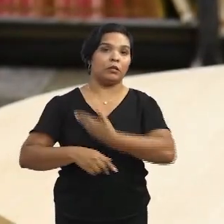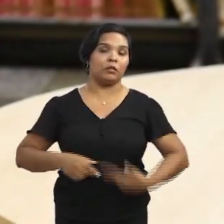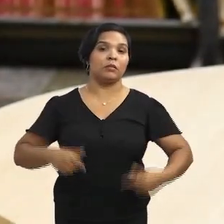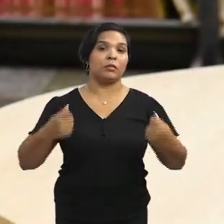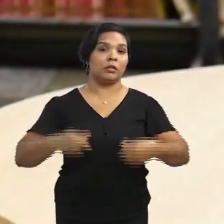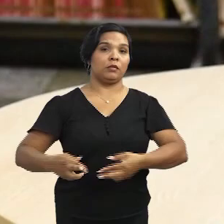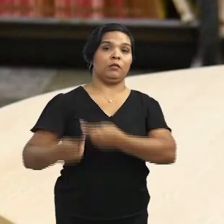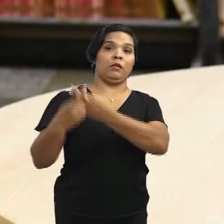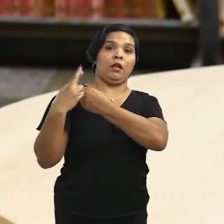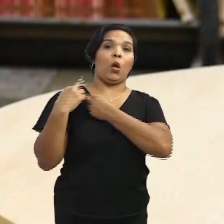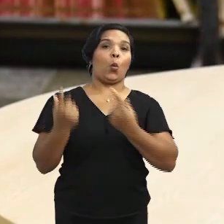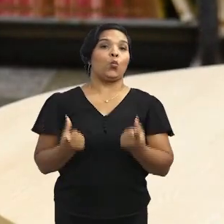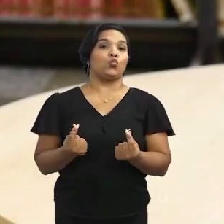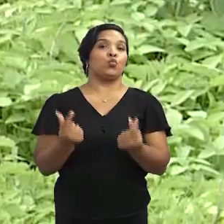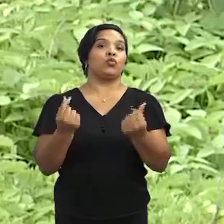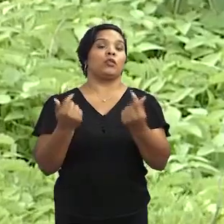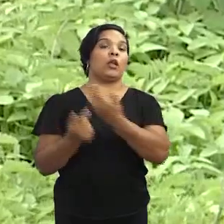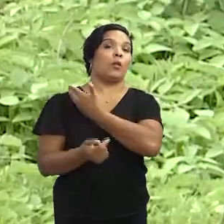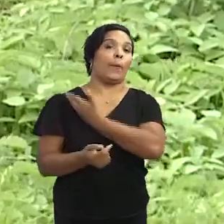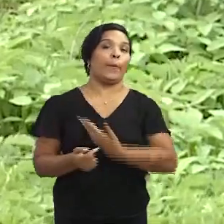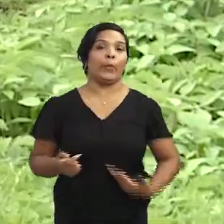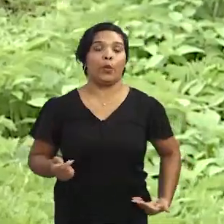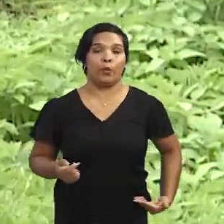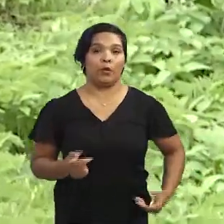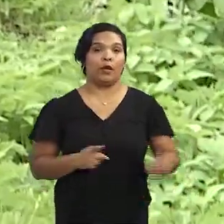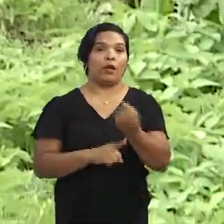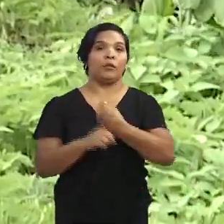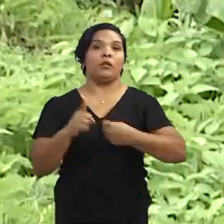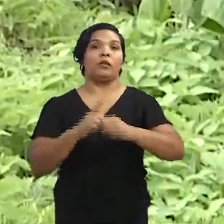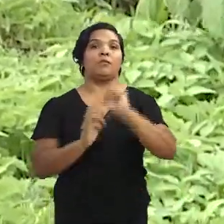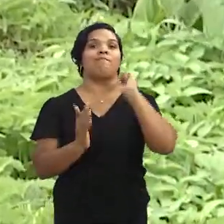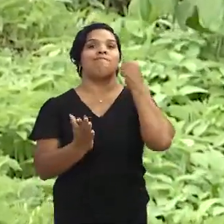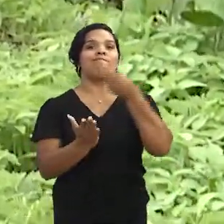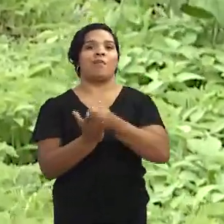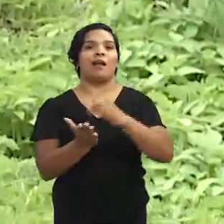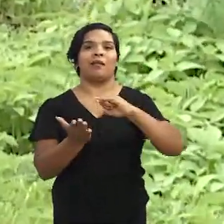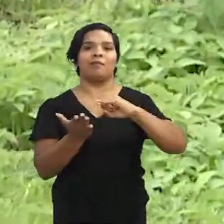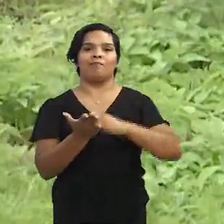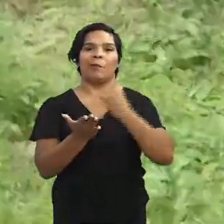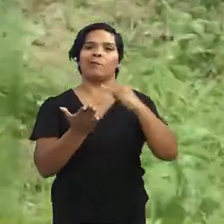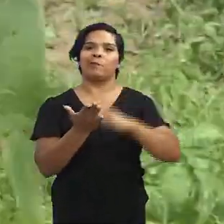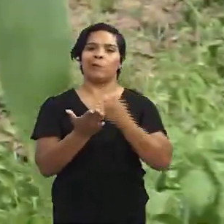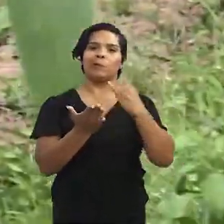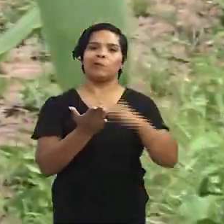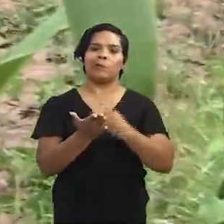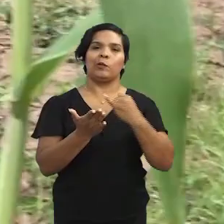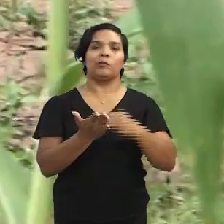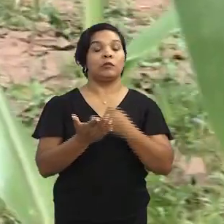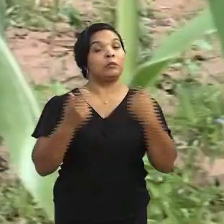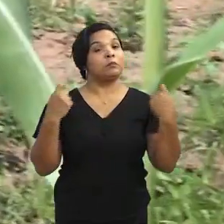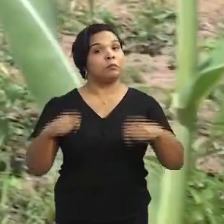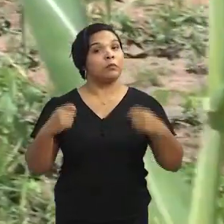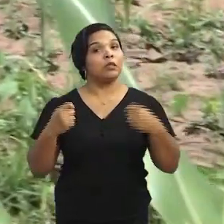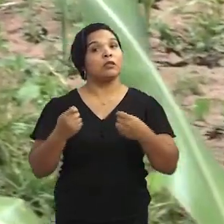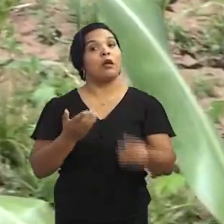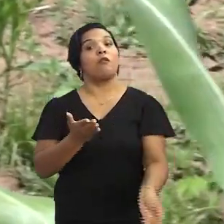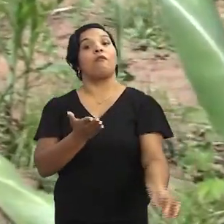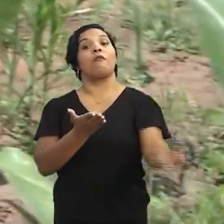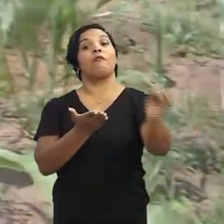Eu acho que a gente tem que ter muita responsabilidade com o dinheiro público, né? A sociedade paga muito imposto e esse imposto tem que